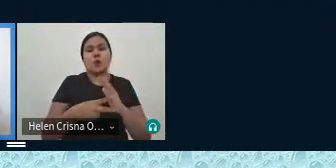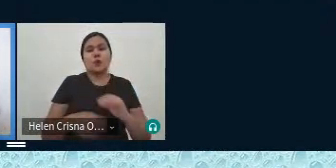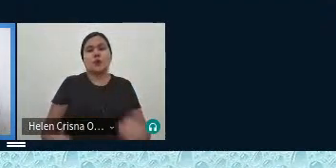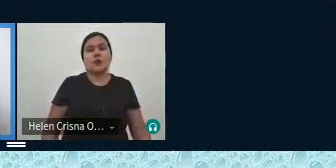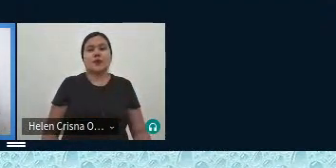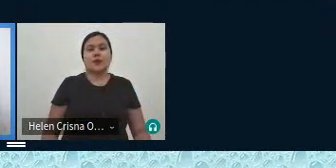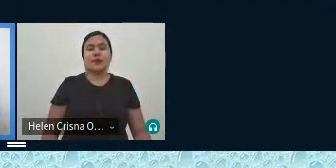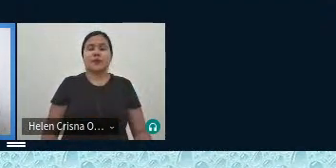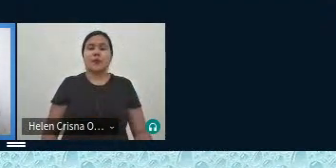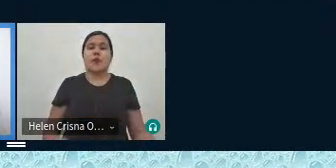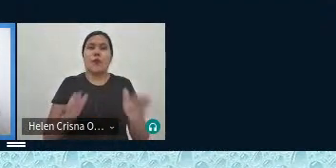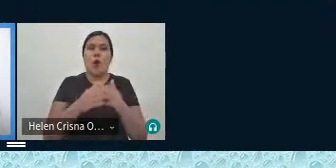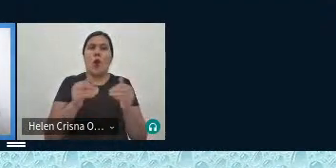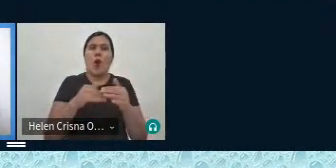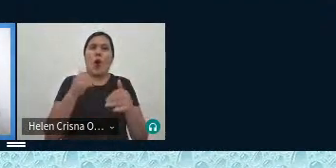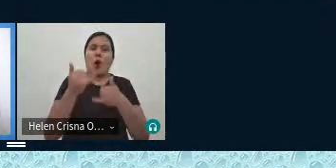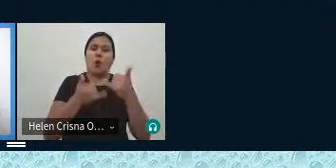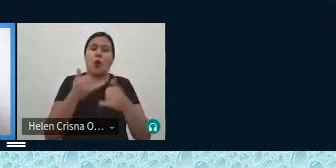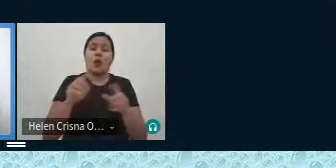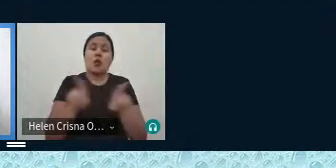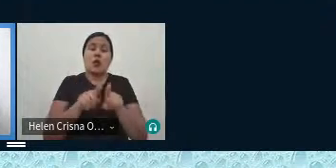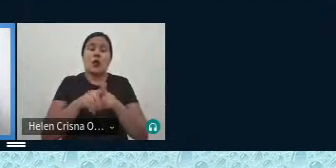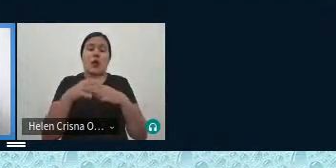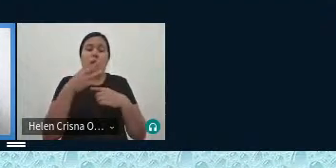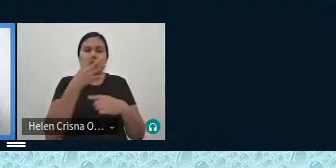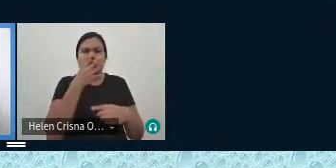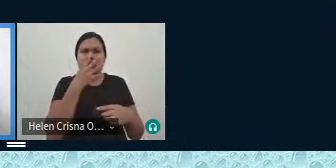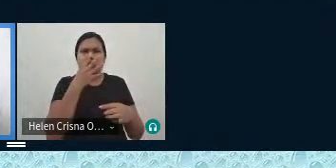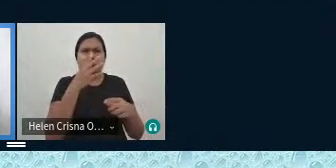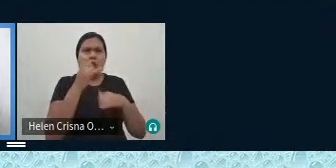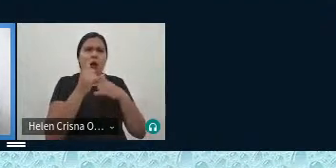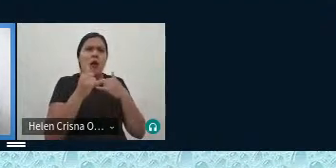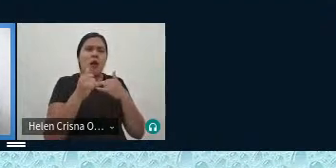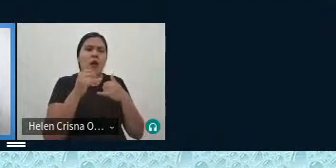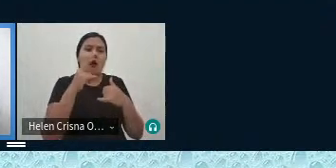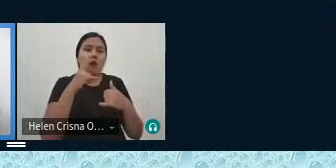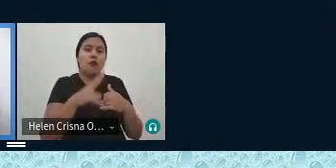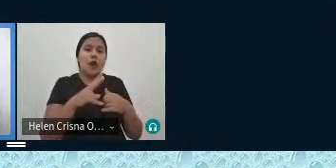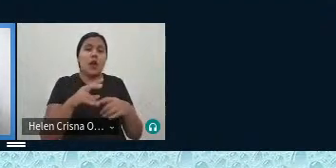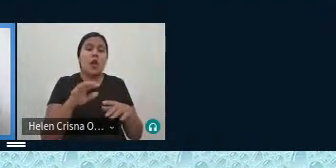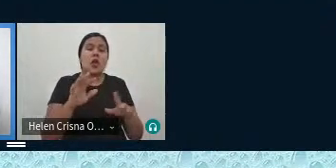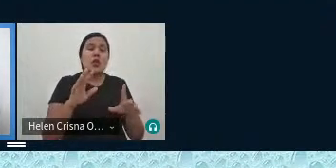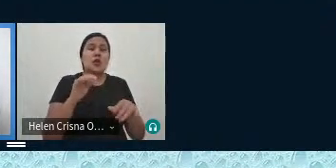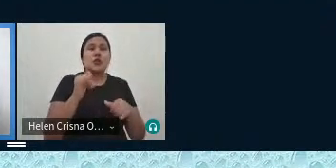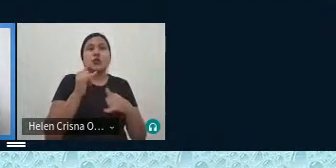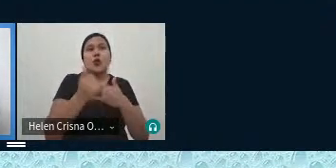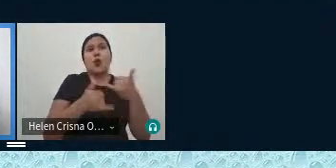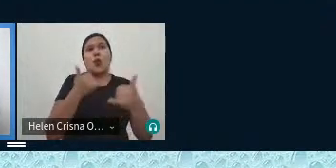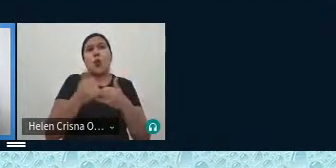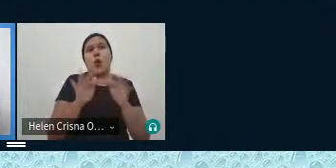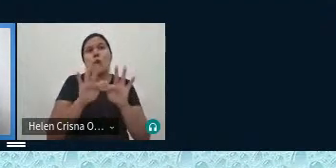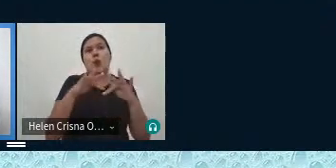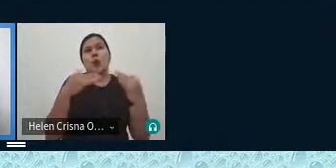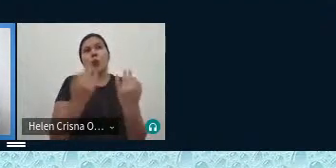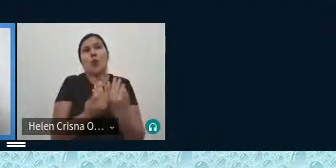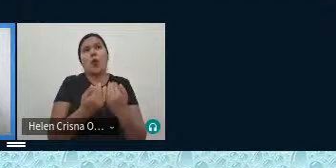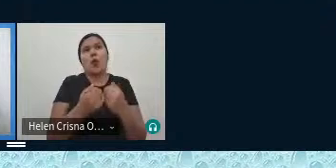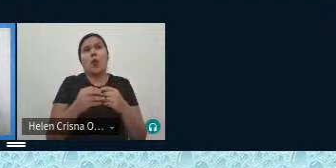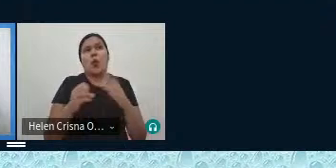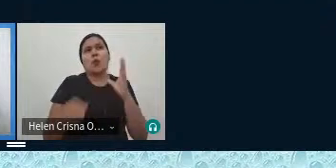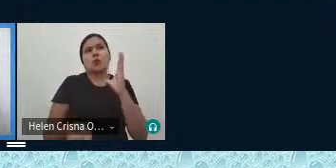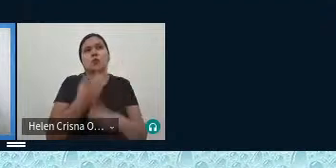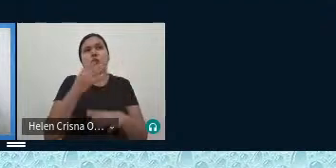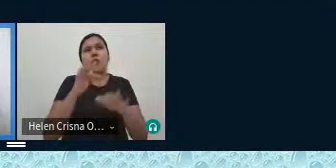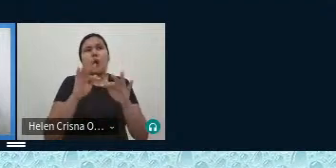naquele jogo e vocês vão observar por exemplo que esse jogo ele nos é familiar quando eu invento jogos